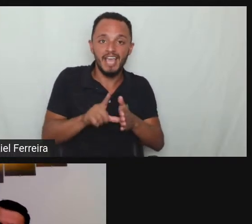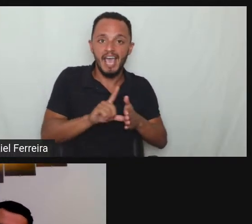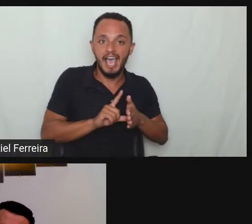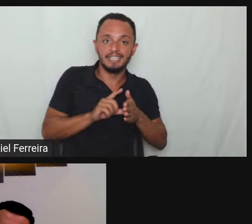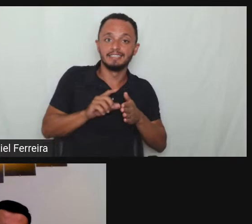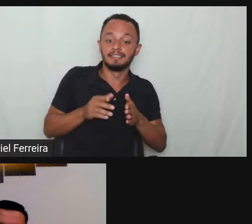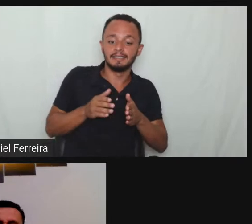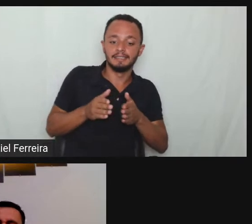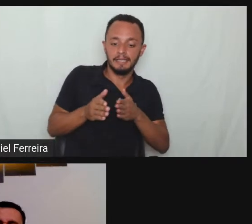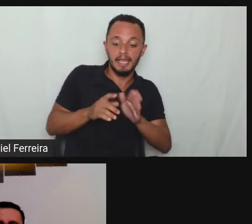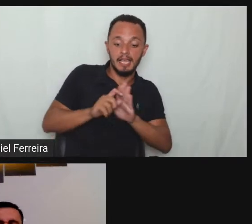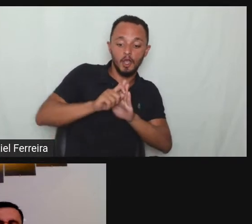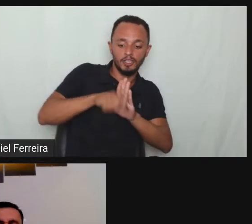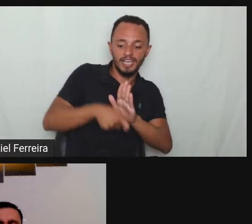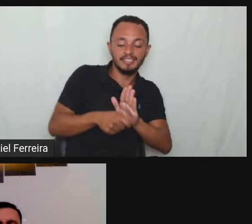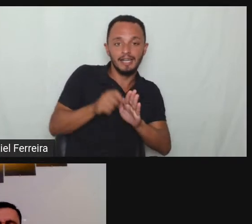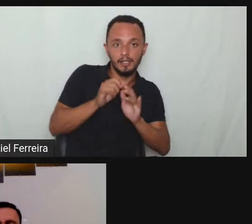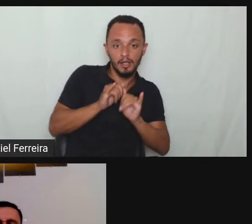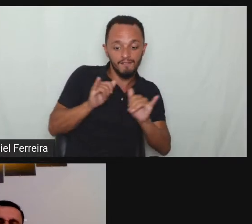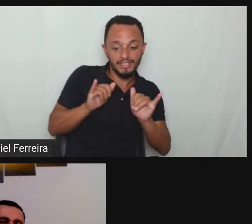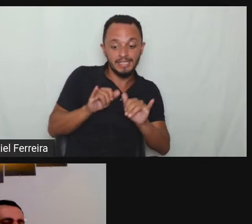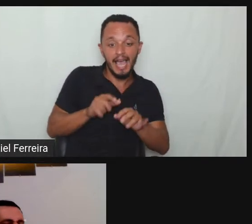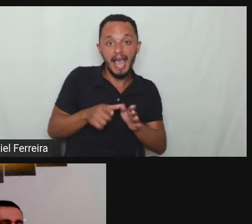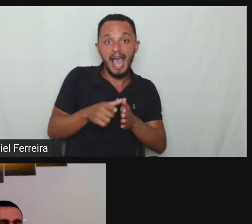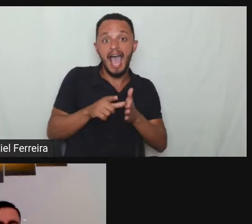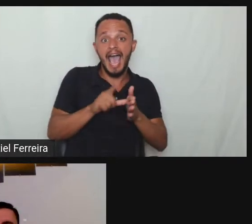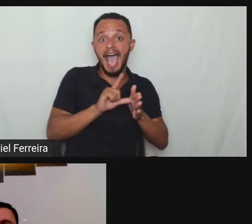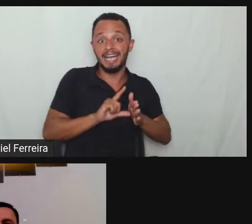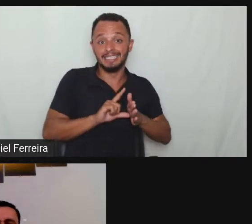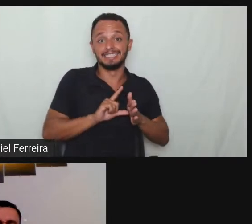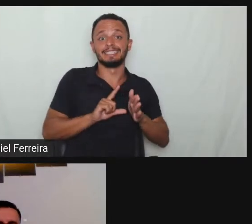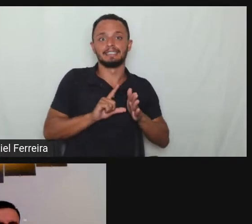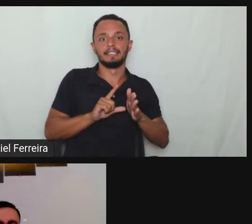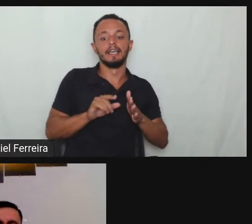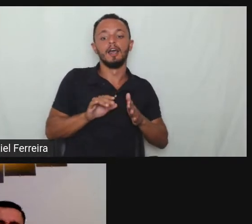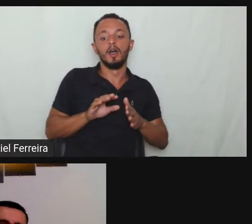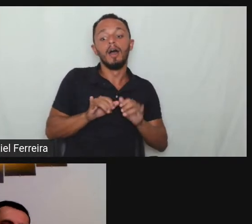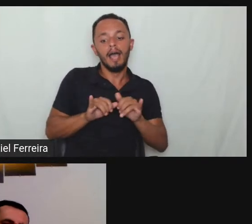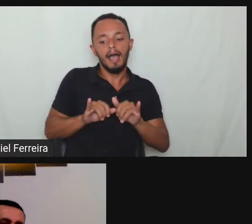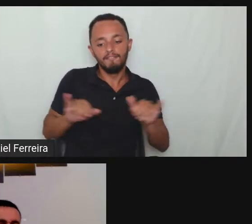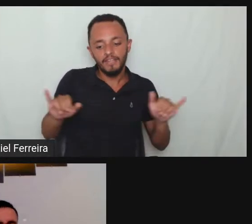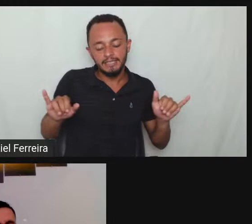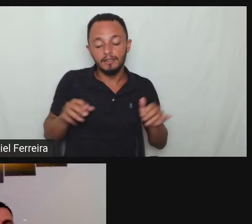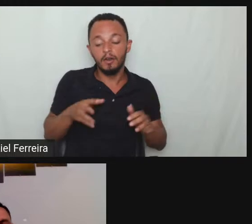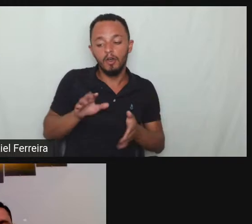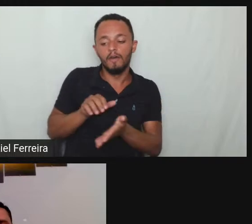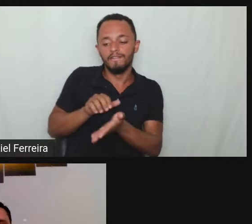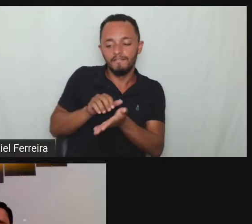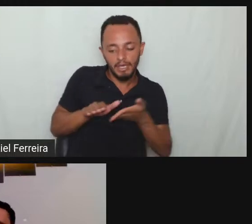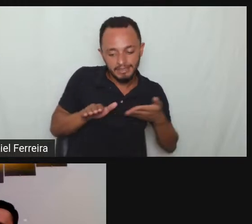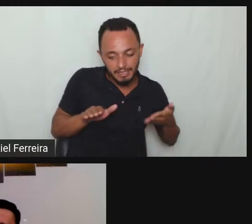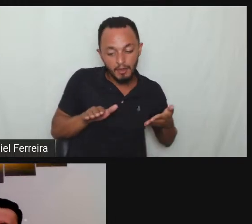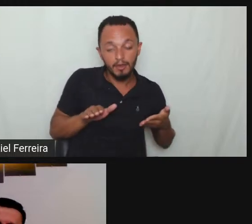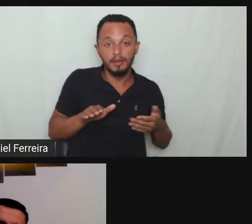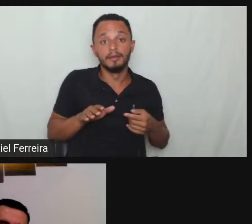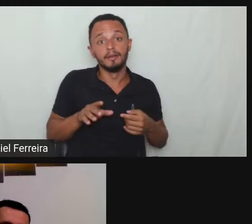que ser prévia ela o que isso vai gerar é claro que você vai ter que recorrer procurar um advogado sua confiança recorrer ao